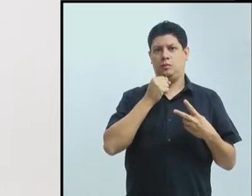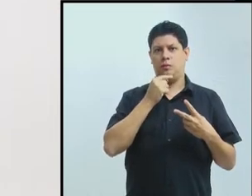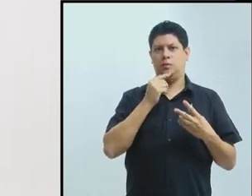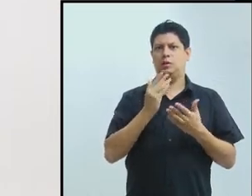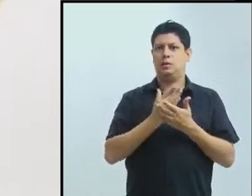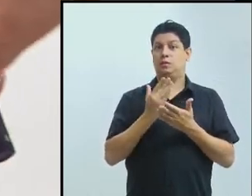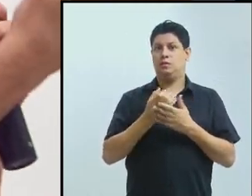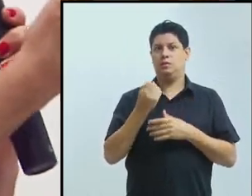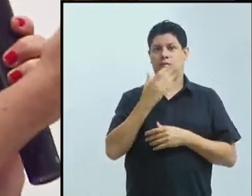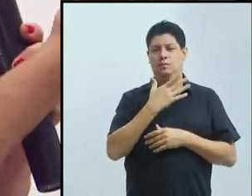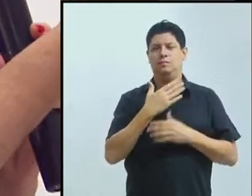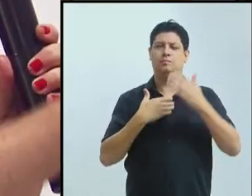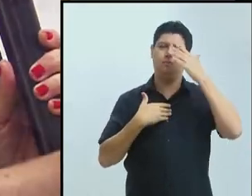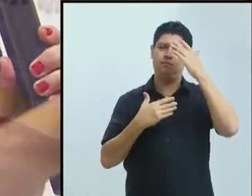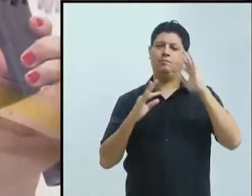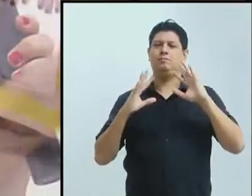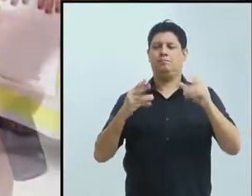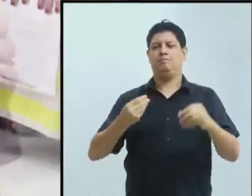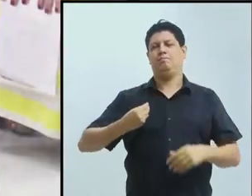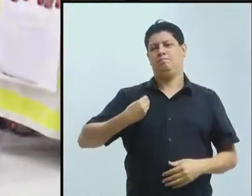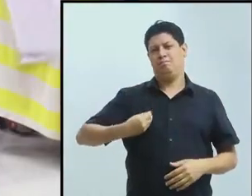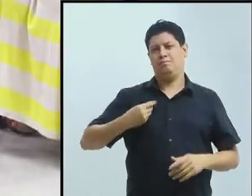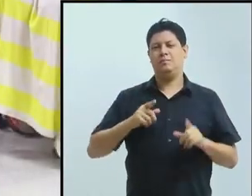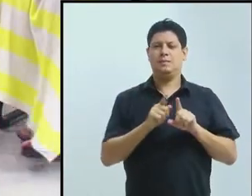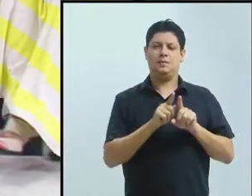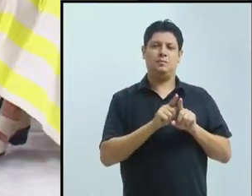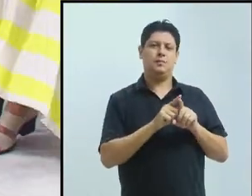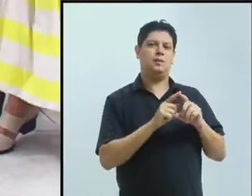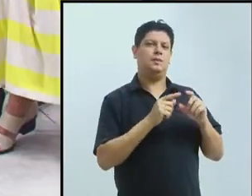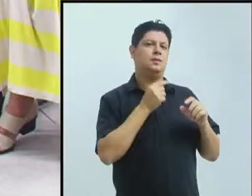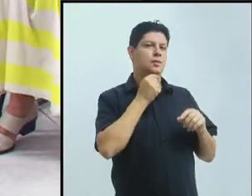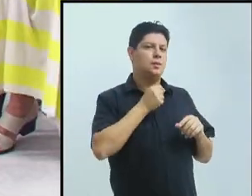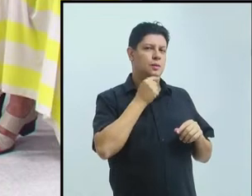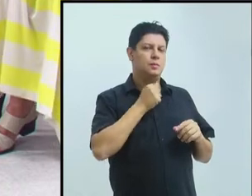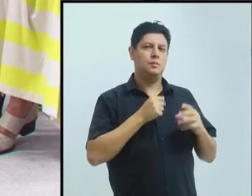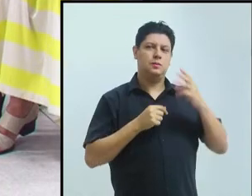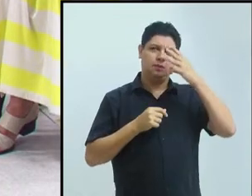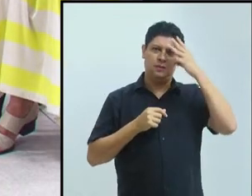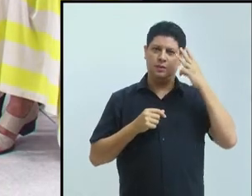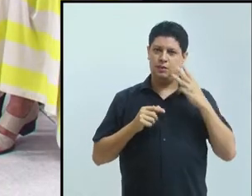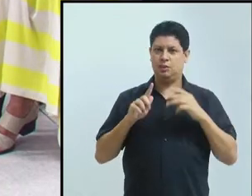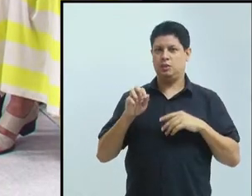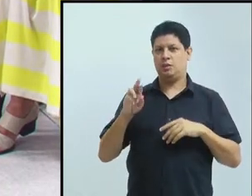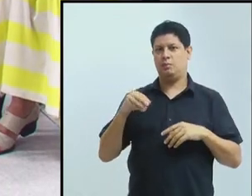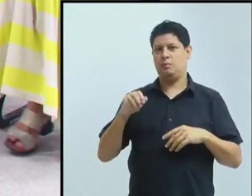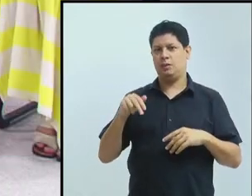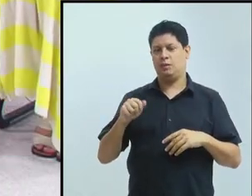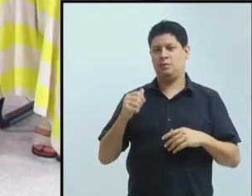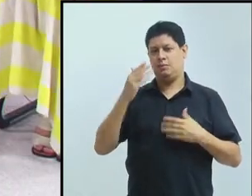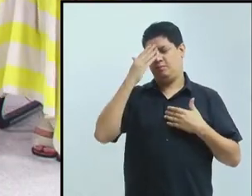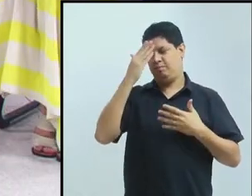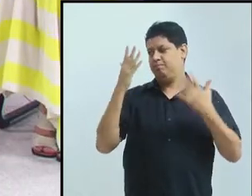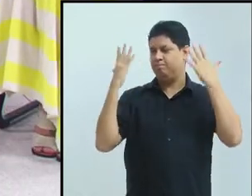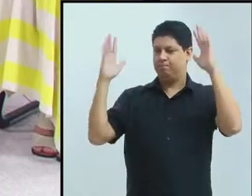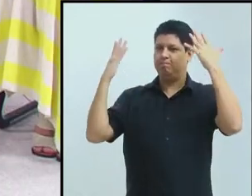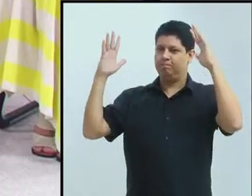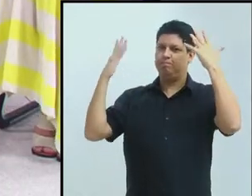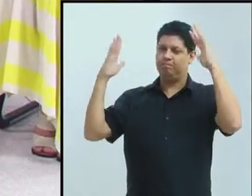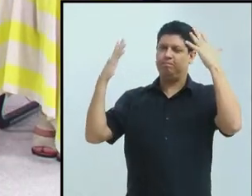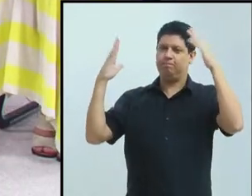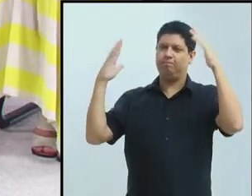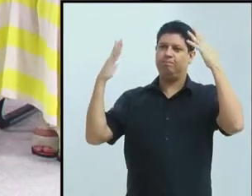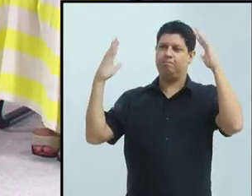de todos, todos, e também Thomas, Valquíria e Germana. Muito obrigada. Obrigada. Obrigada.